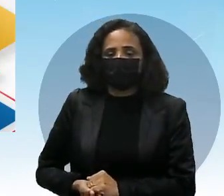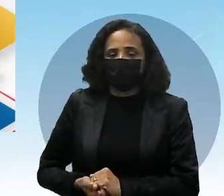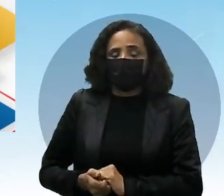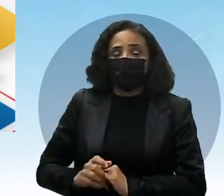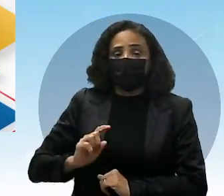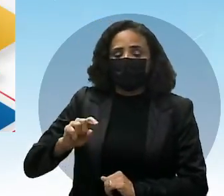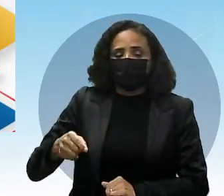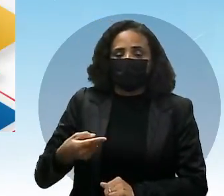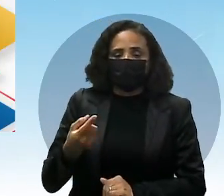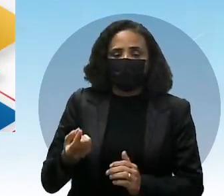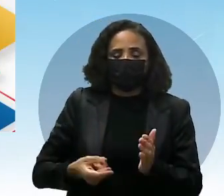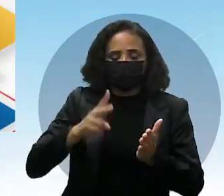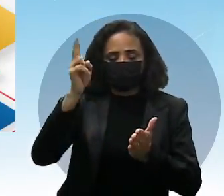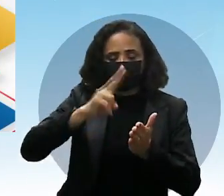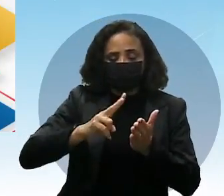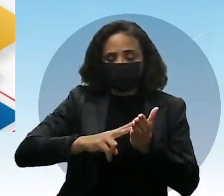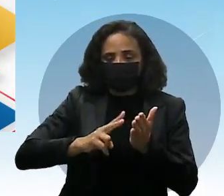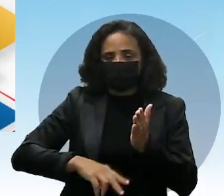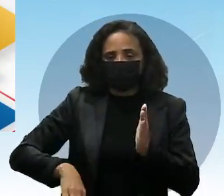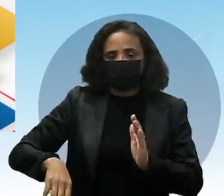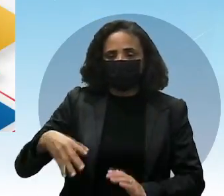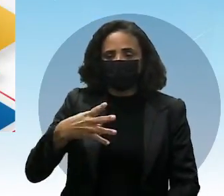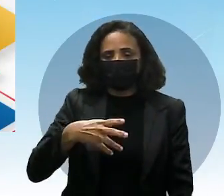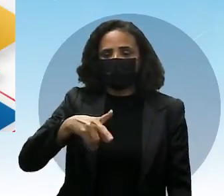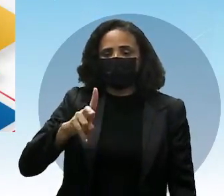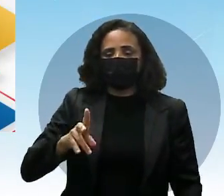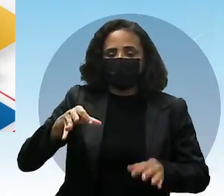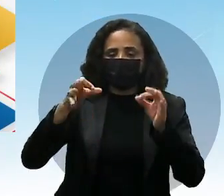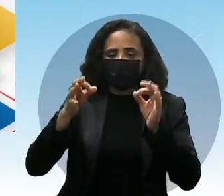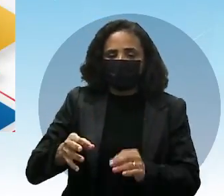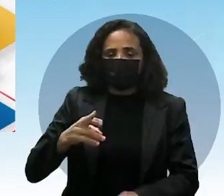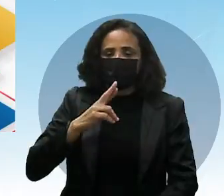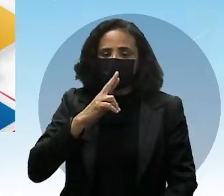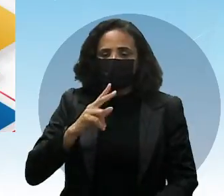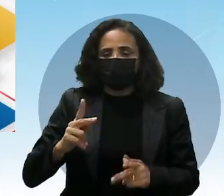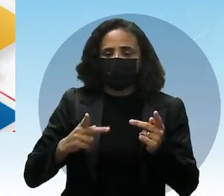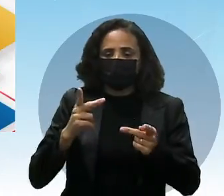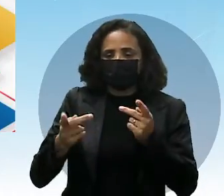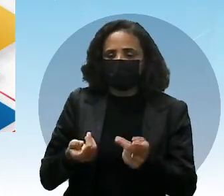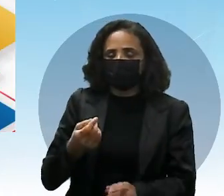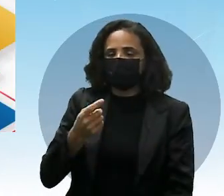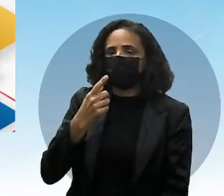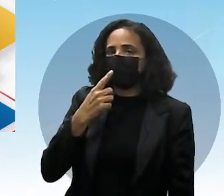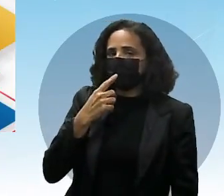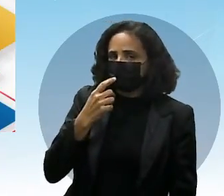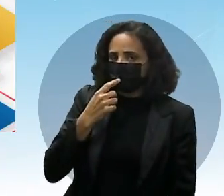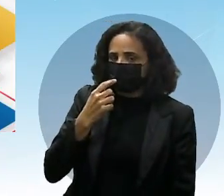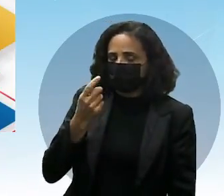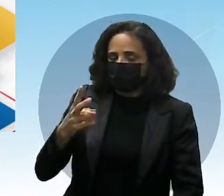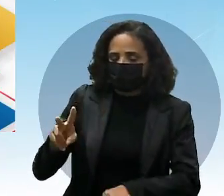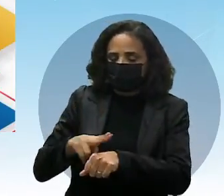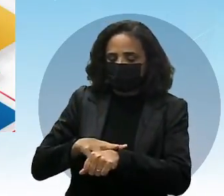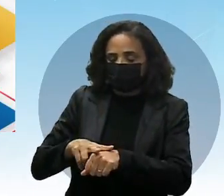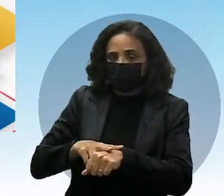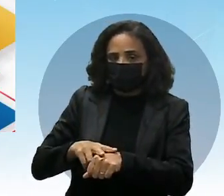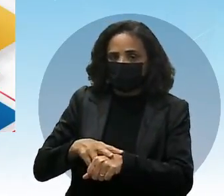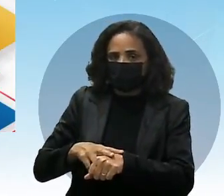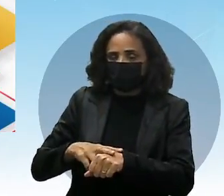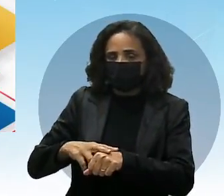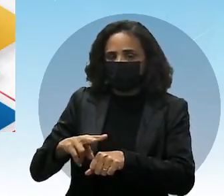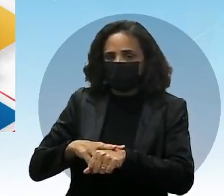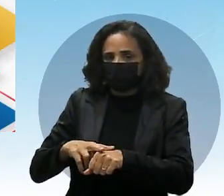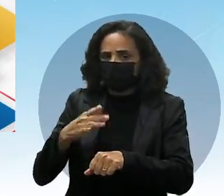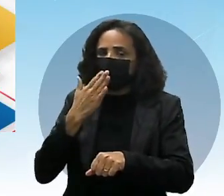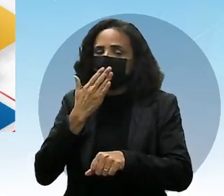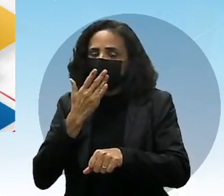Após a leitura dos textos 4 e 5, é correto afirmar que o personagem Wally, de Camisa Verde, é A,